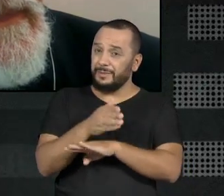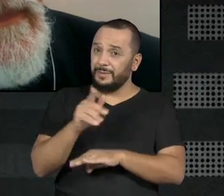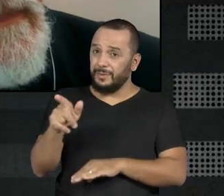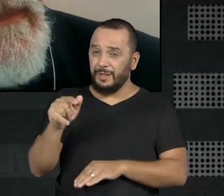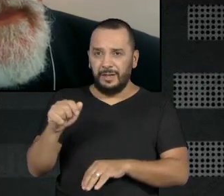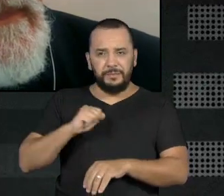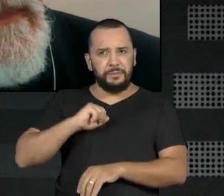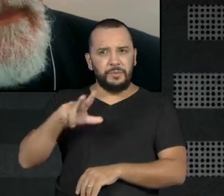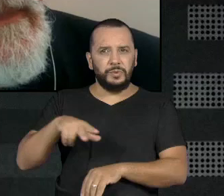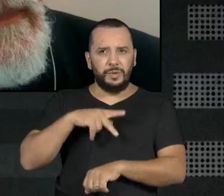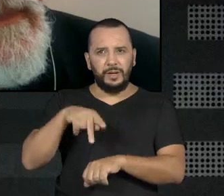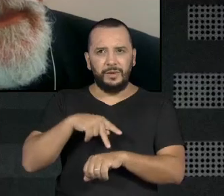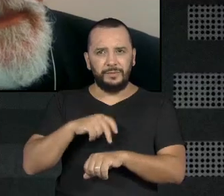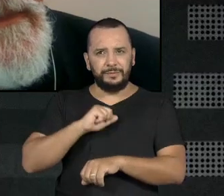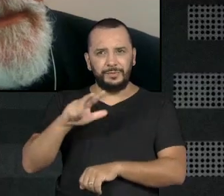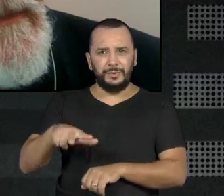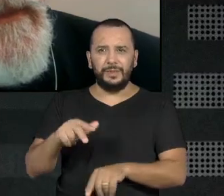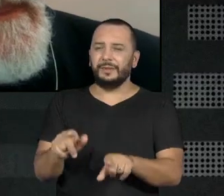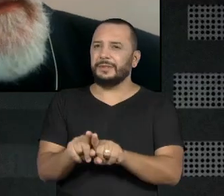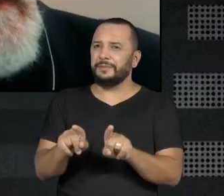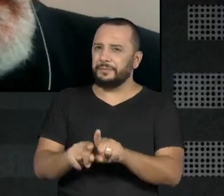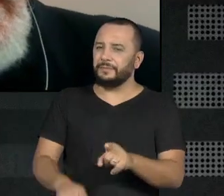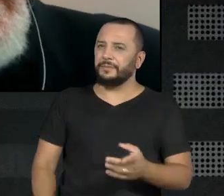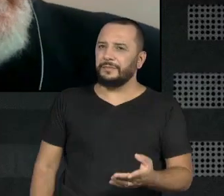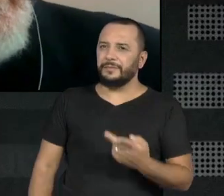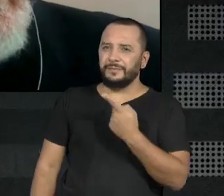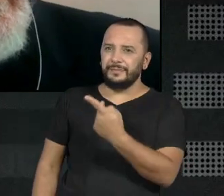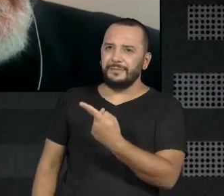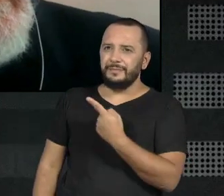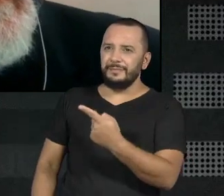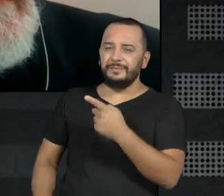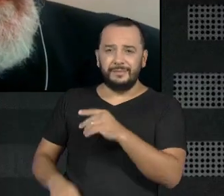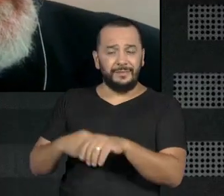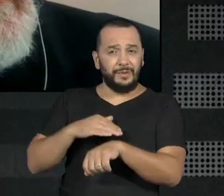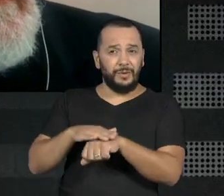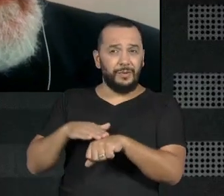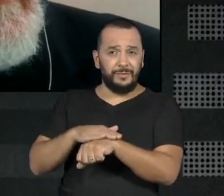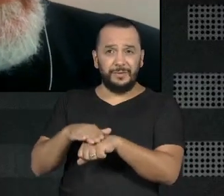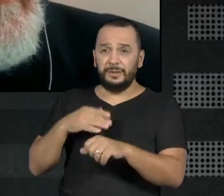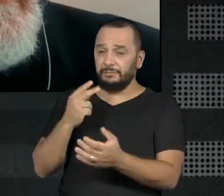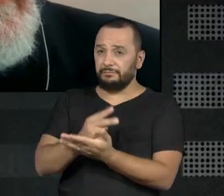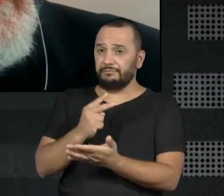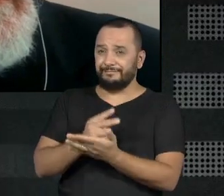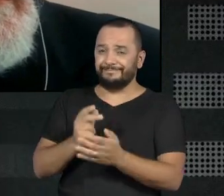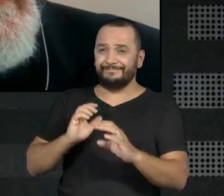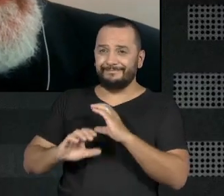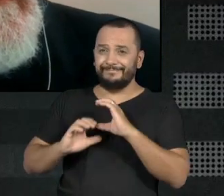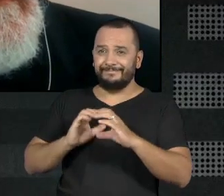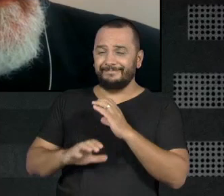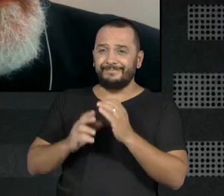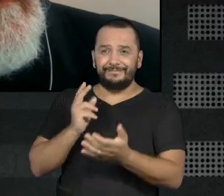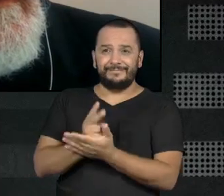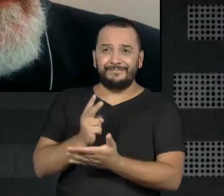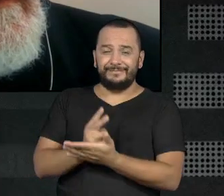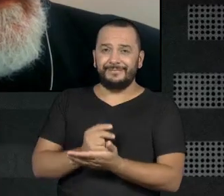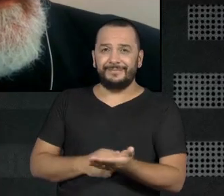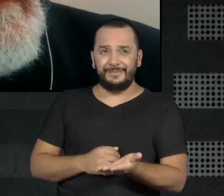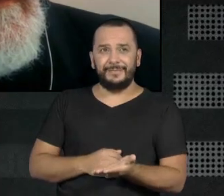Portugal, que foi o máximo, a gente sempre se conversa, a gente sempre se comunica. Ney, o Ney Latorraca é muito